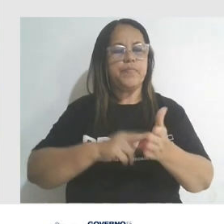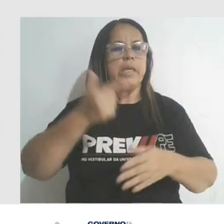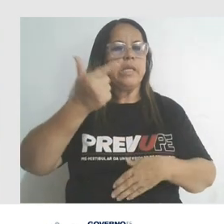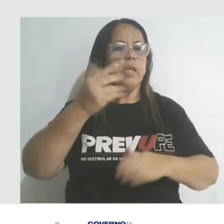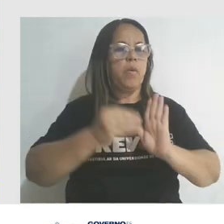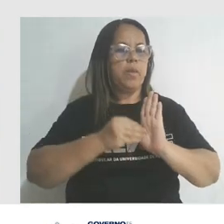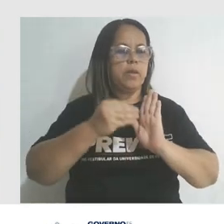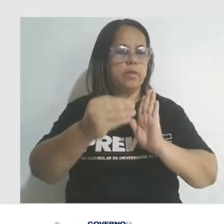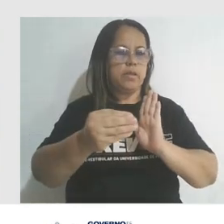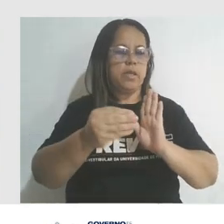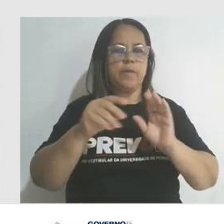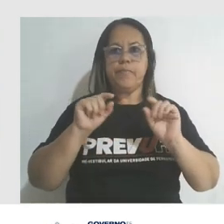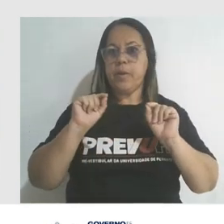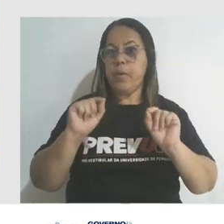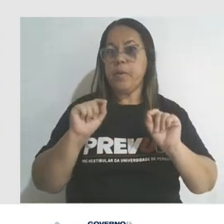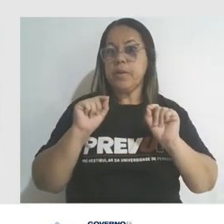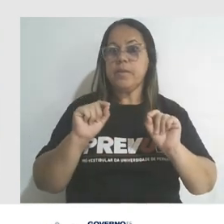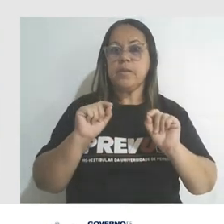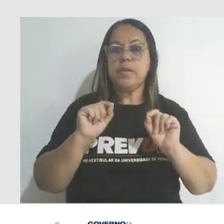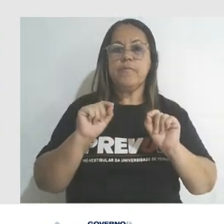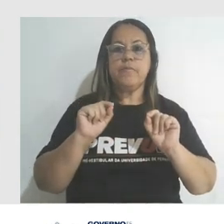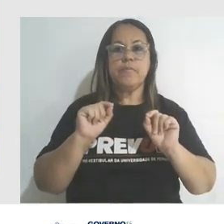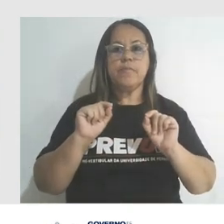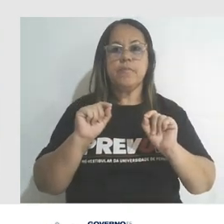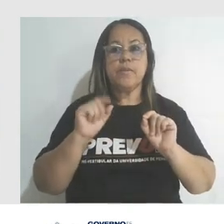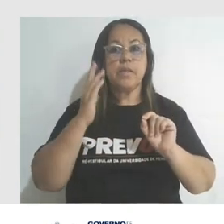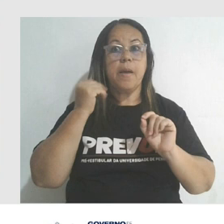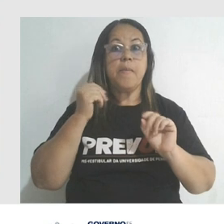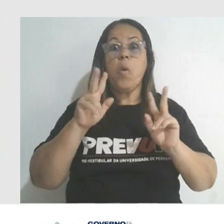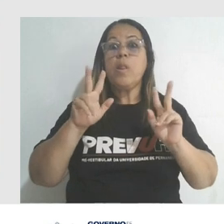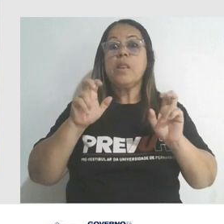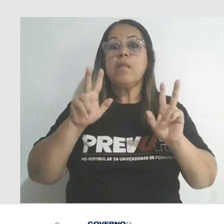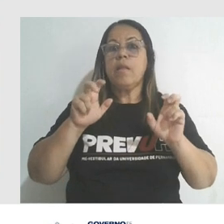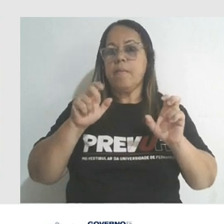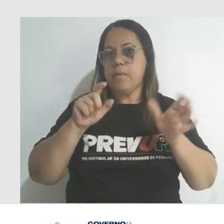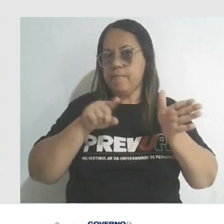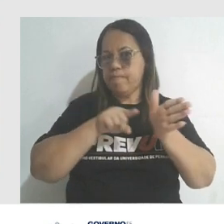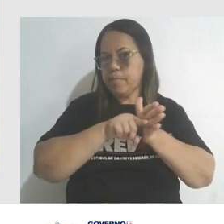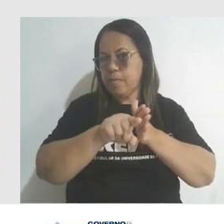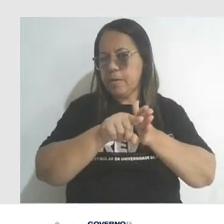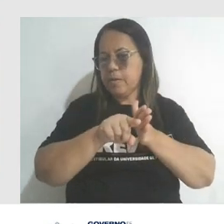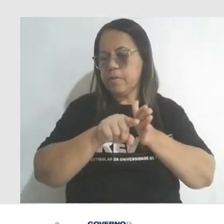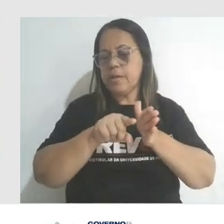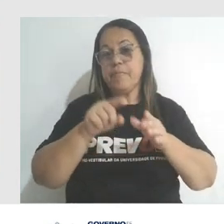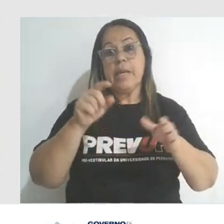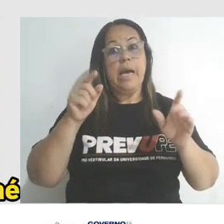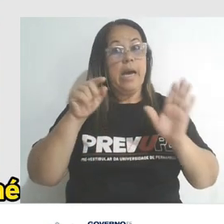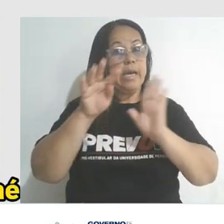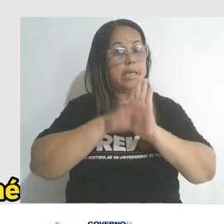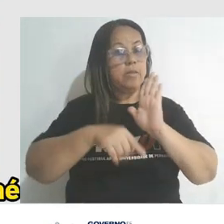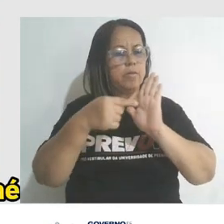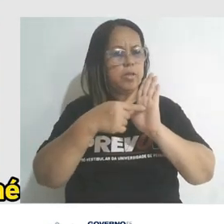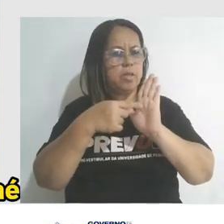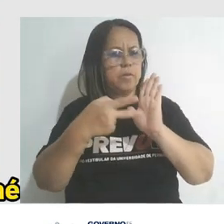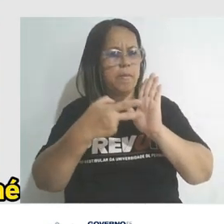Outra dica que eu poderia dar a vocês, pessoal, é a determinação do tema da questão, né? Então, nesse caso aqui, pessoal, você